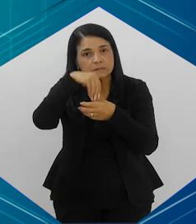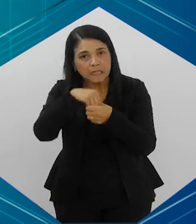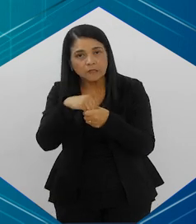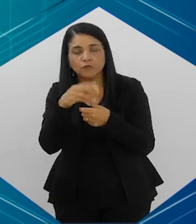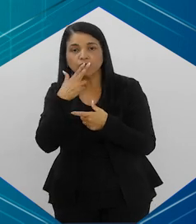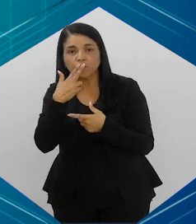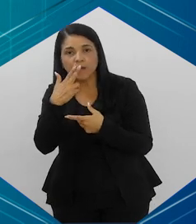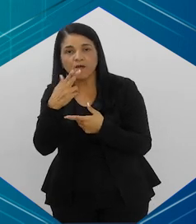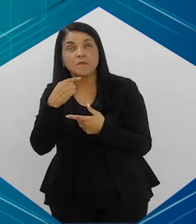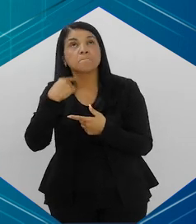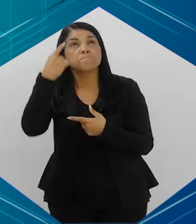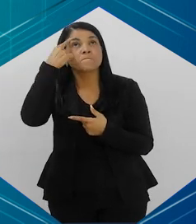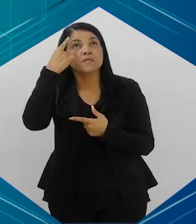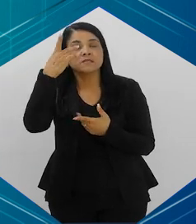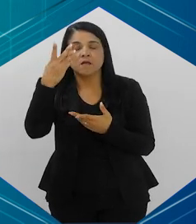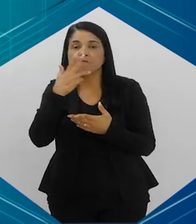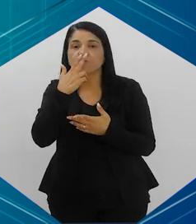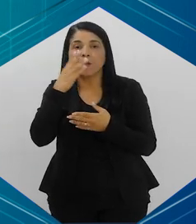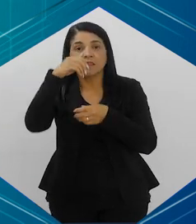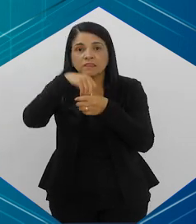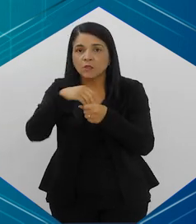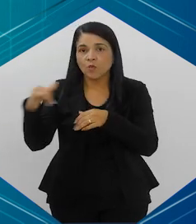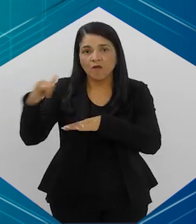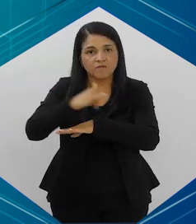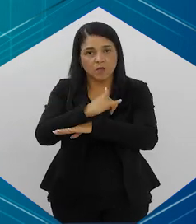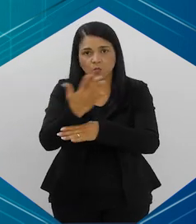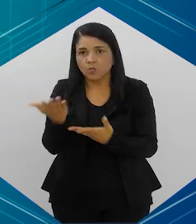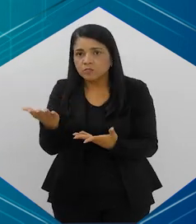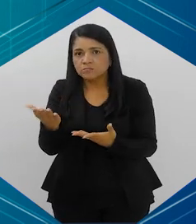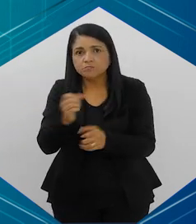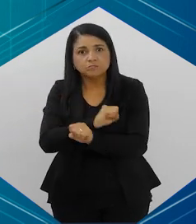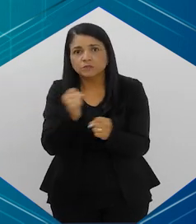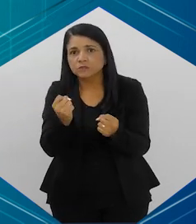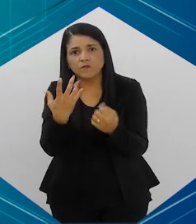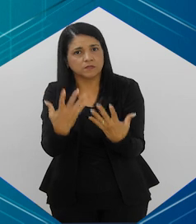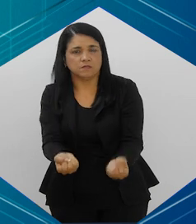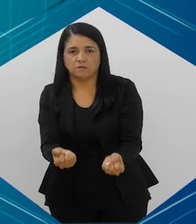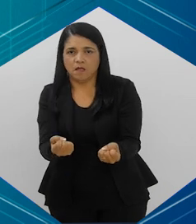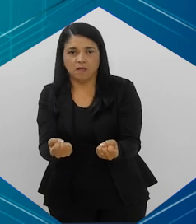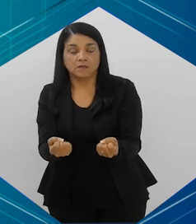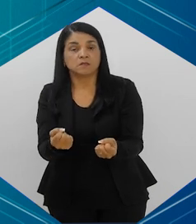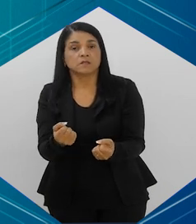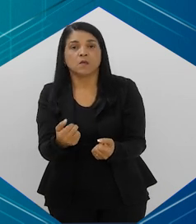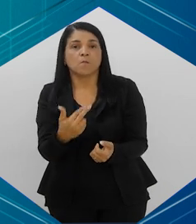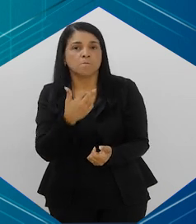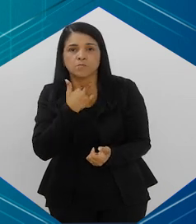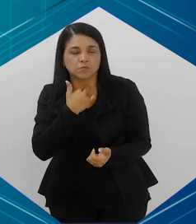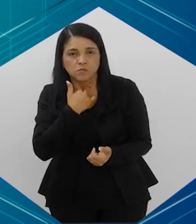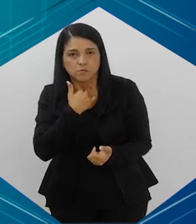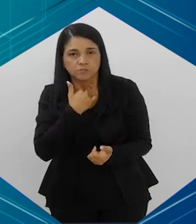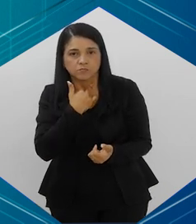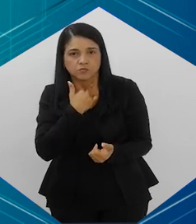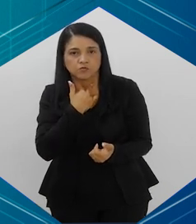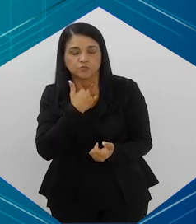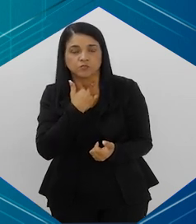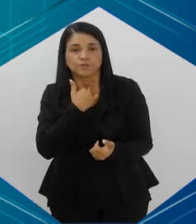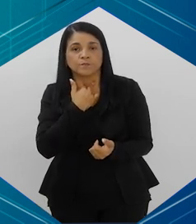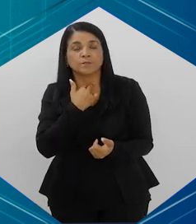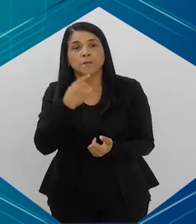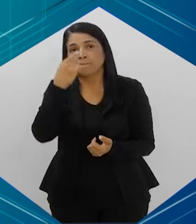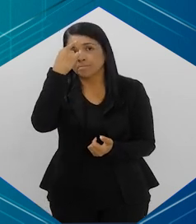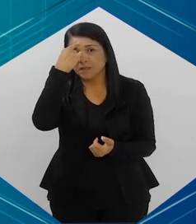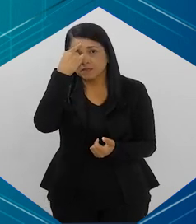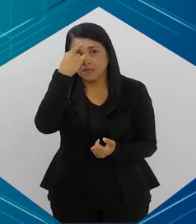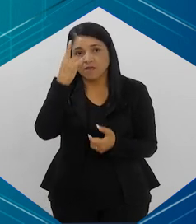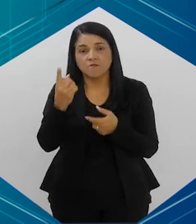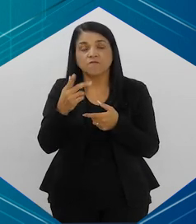imagina passar na cabeça de alguém voltar a fumar num avião. impossível isso. Da mesma forma que eu acho que não devemos, que é impossível, que não